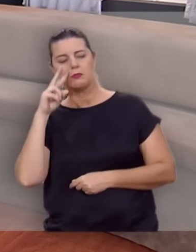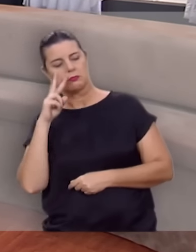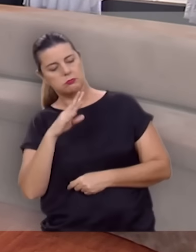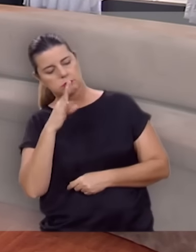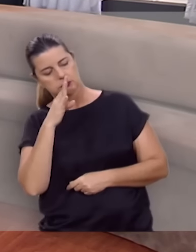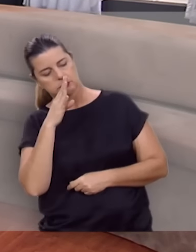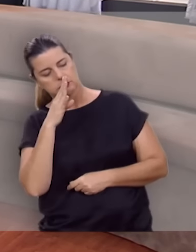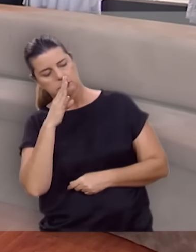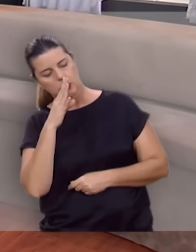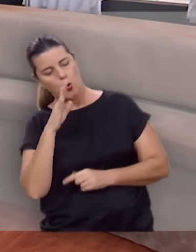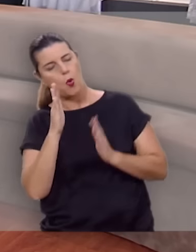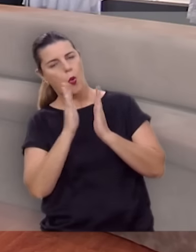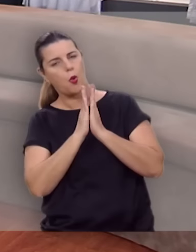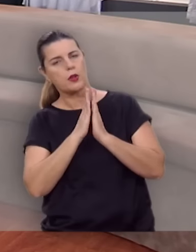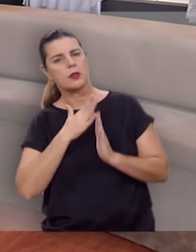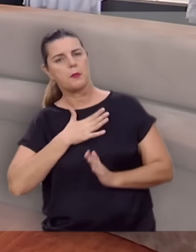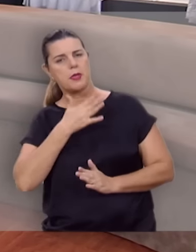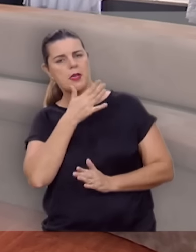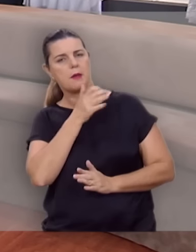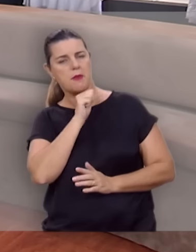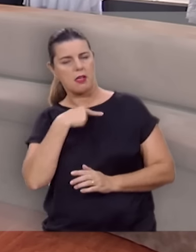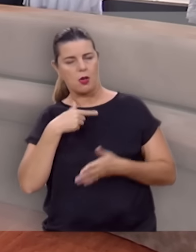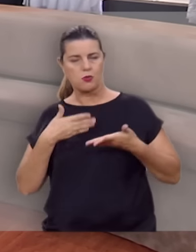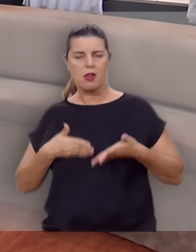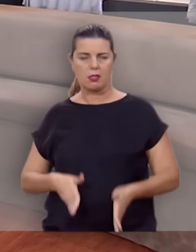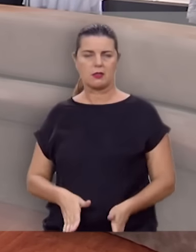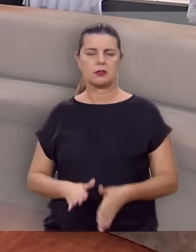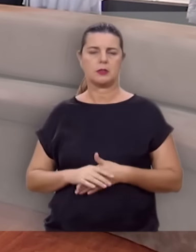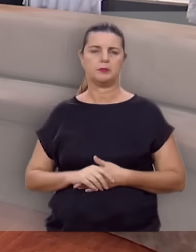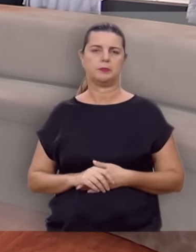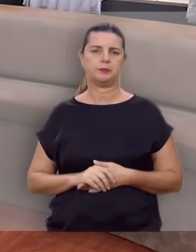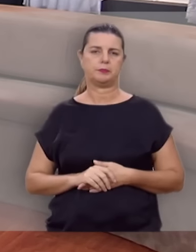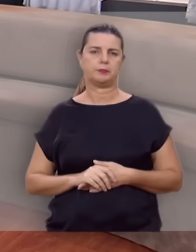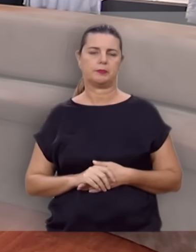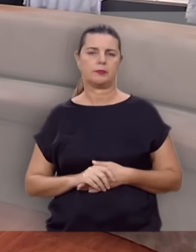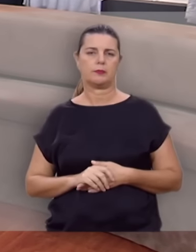Deus ouviu a oração da minha mãe e eu nasci.